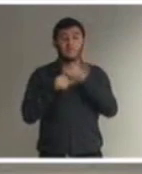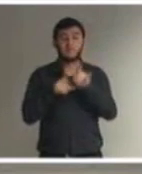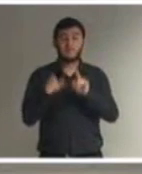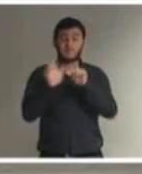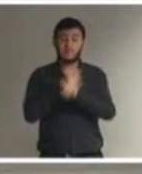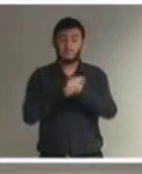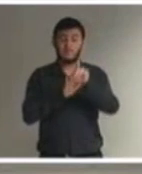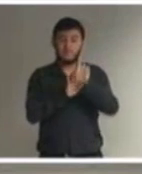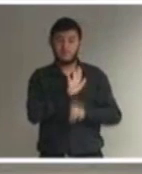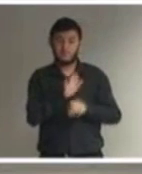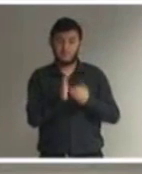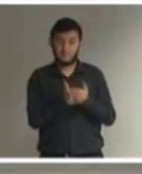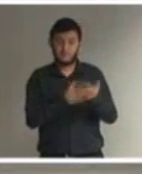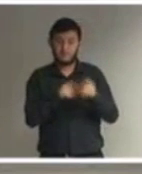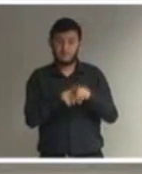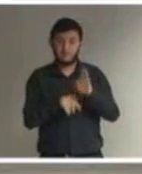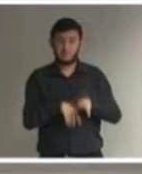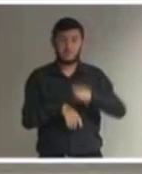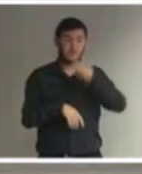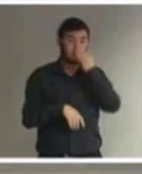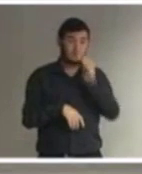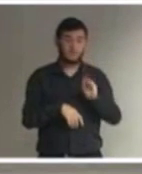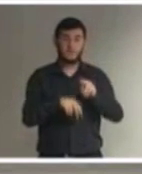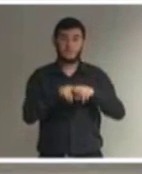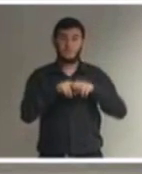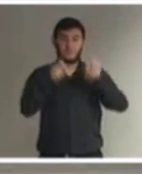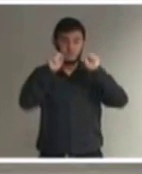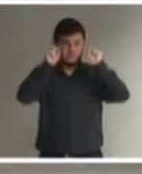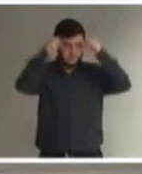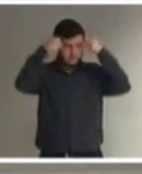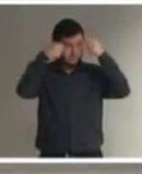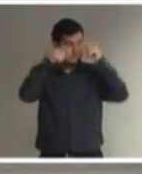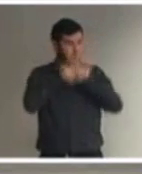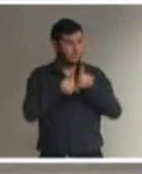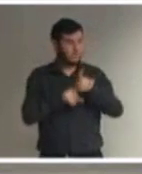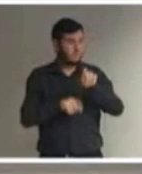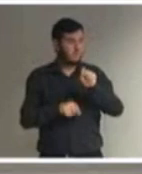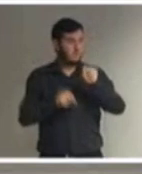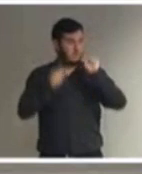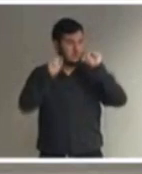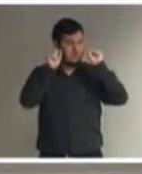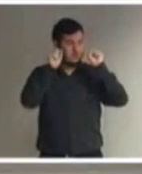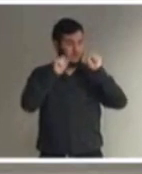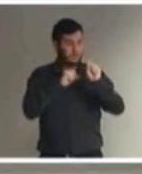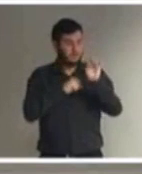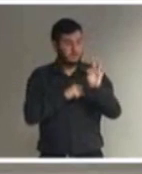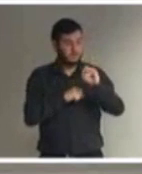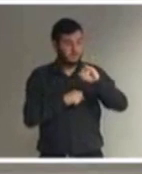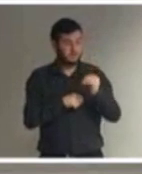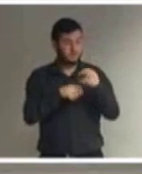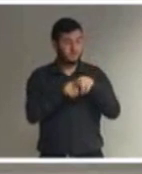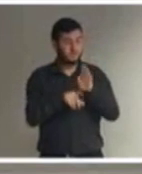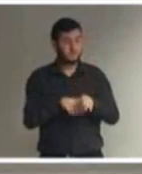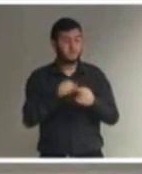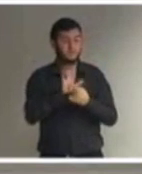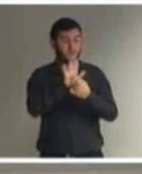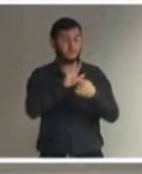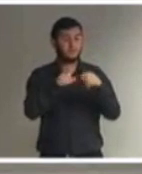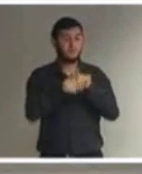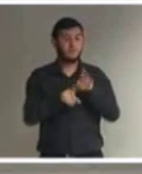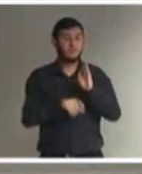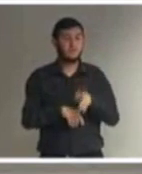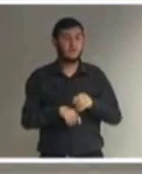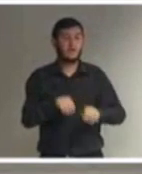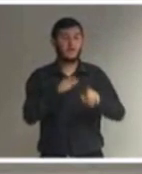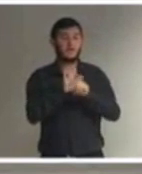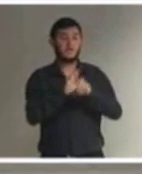foi rejeitada pelo Supremo Tribunal Federal, o Supremo confirmou que a Lei Brasileira de Inclusão está correta,